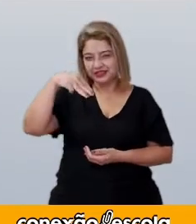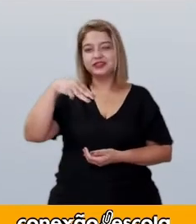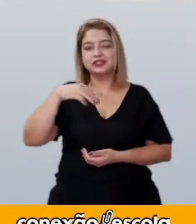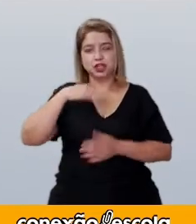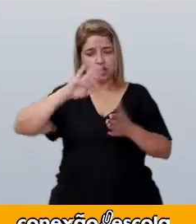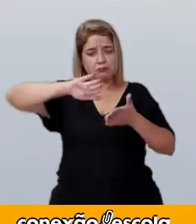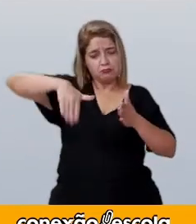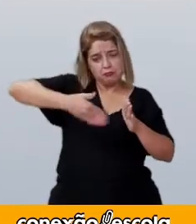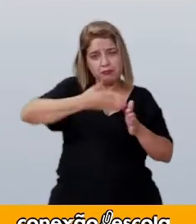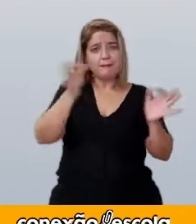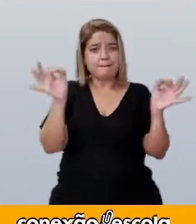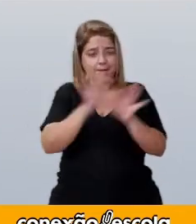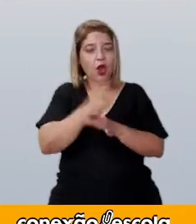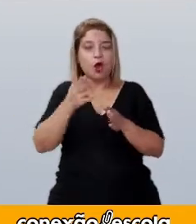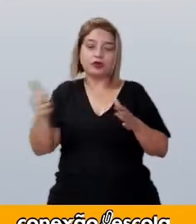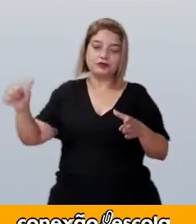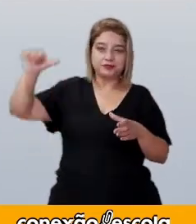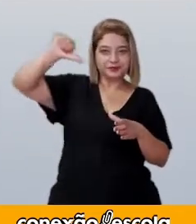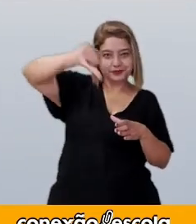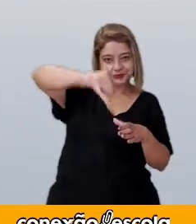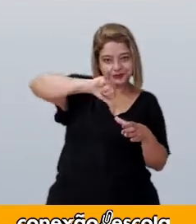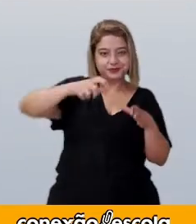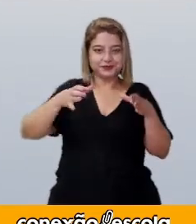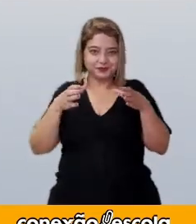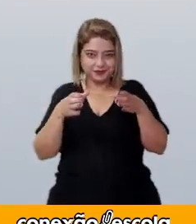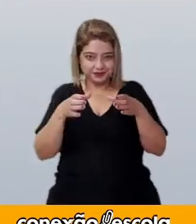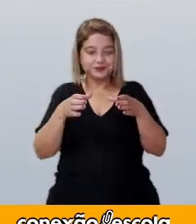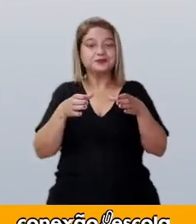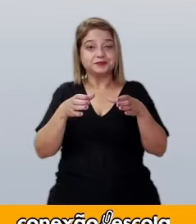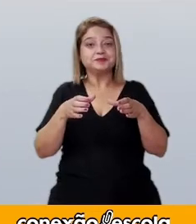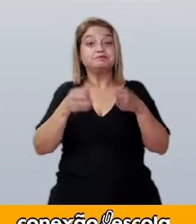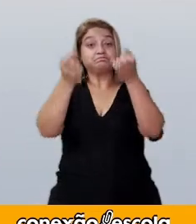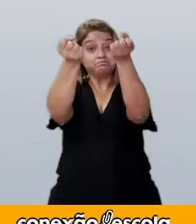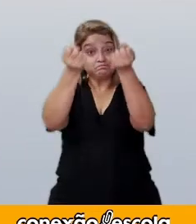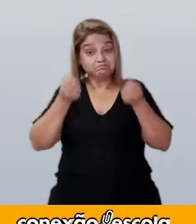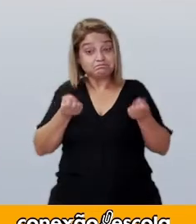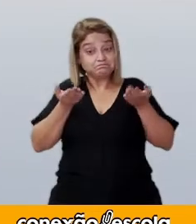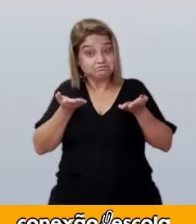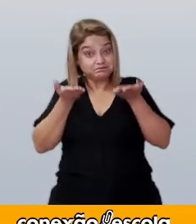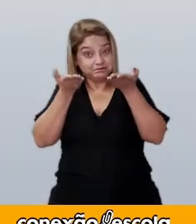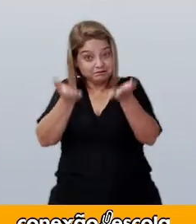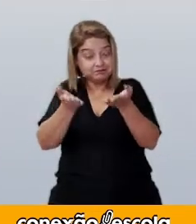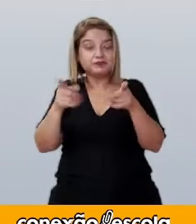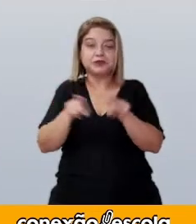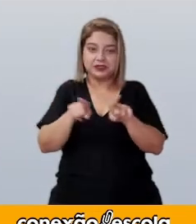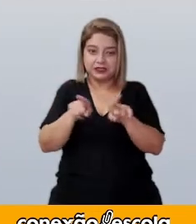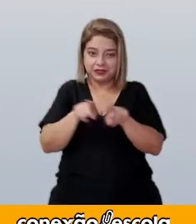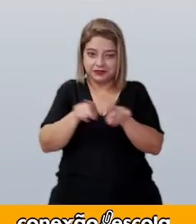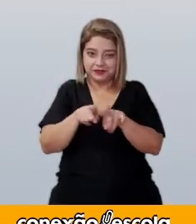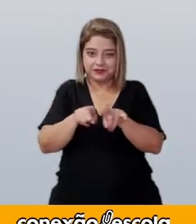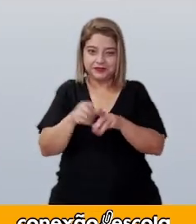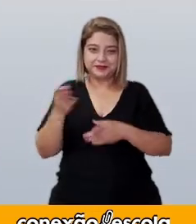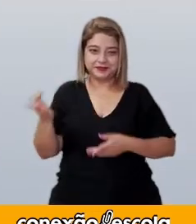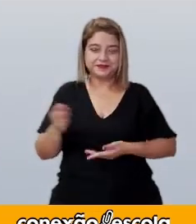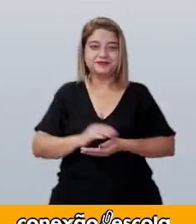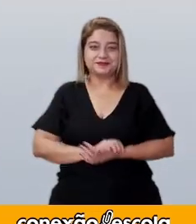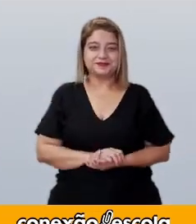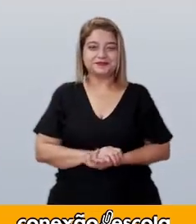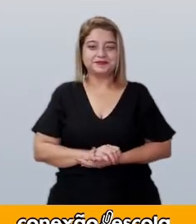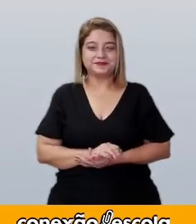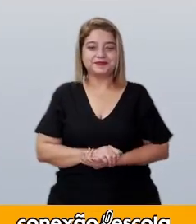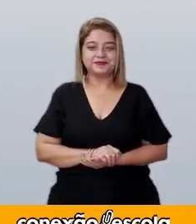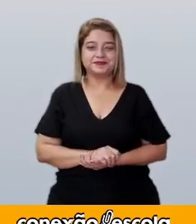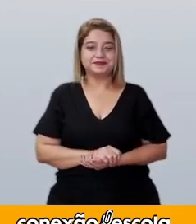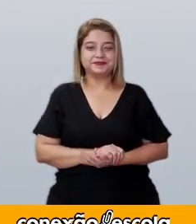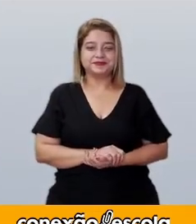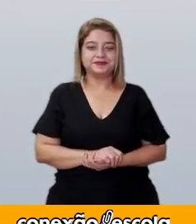Vou colocar aqui e mostro para vocês. E levo ao forno. Ó. Tá?